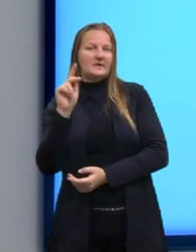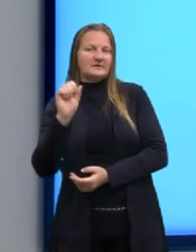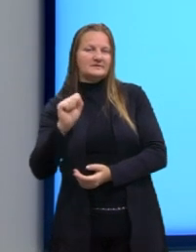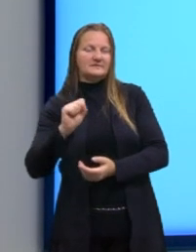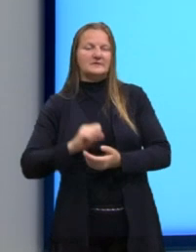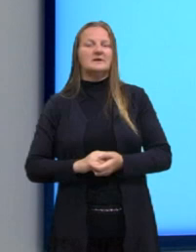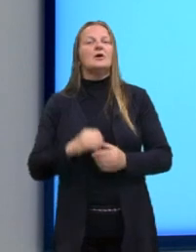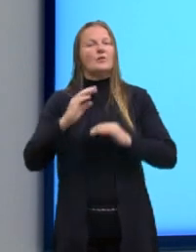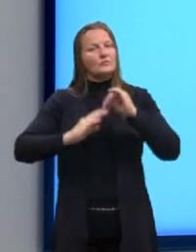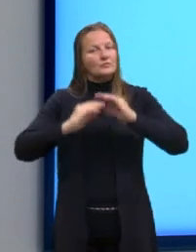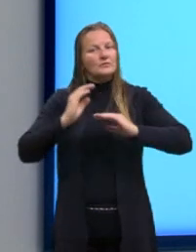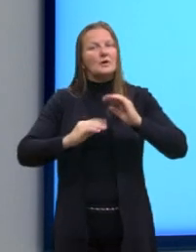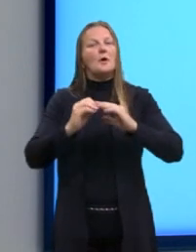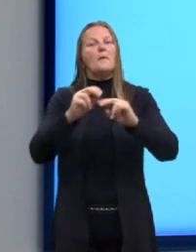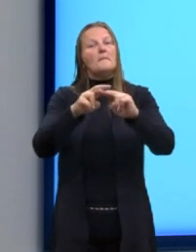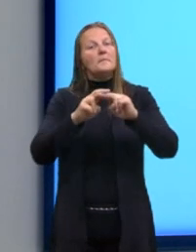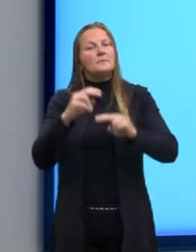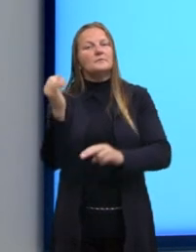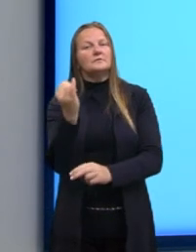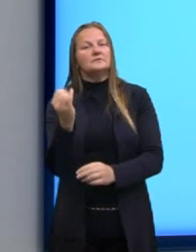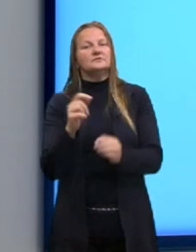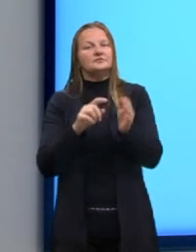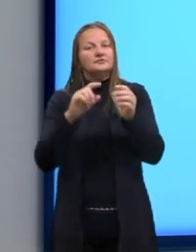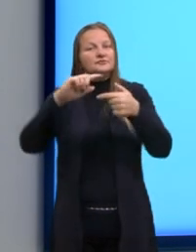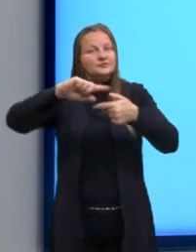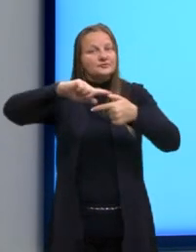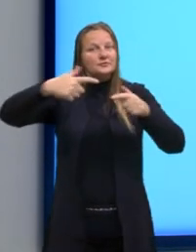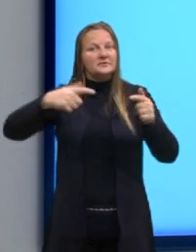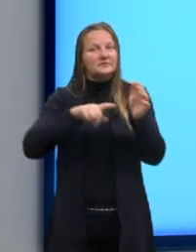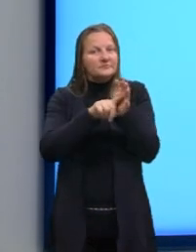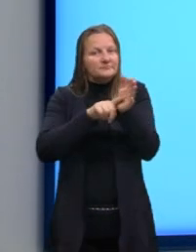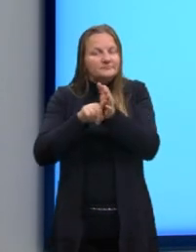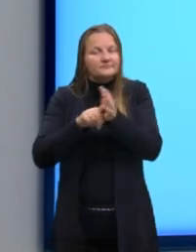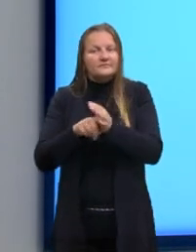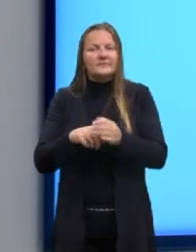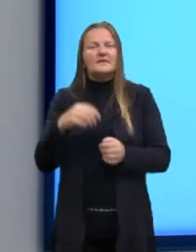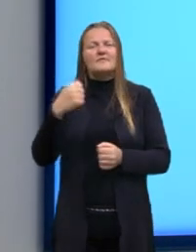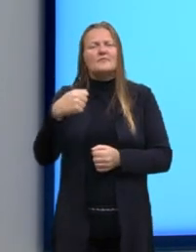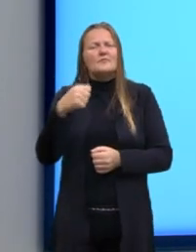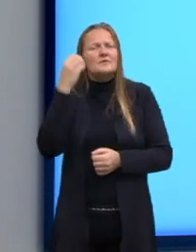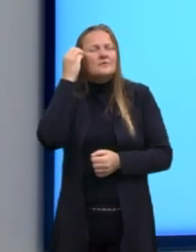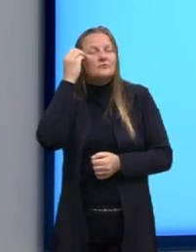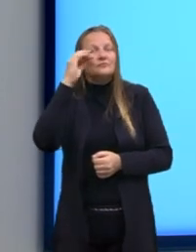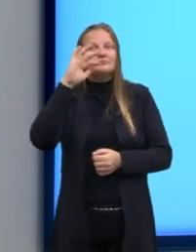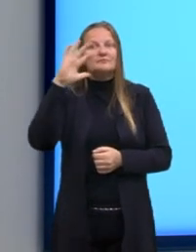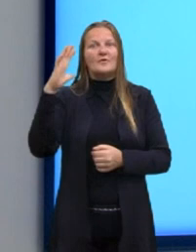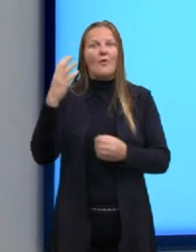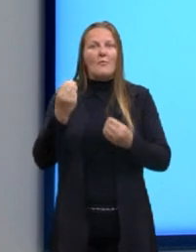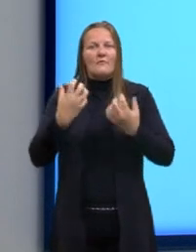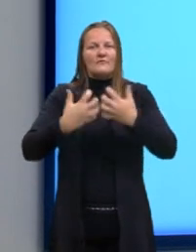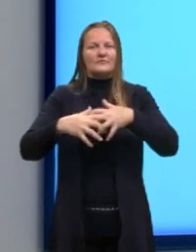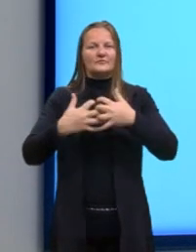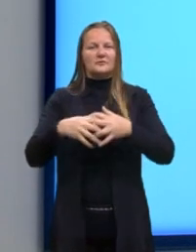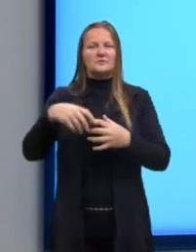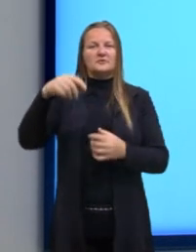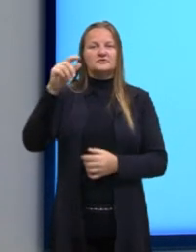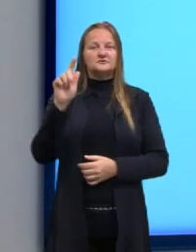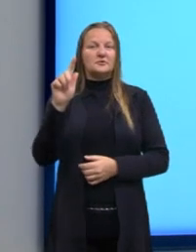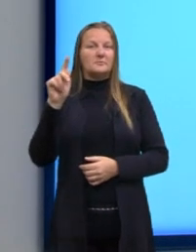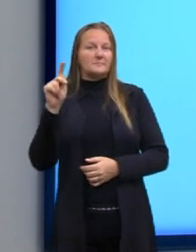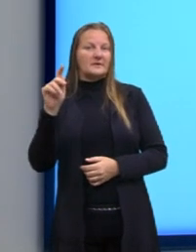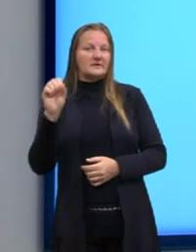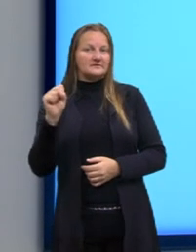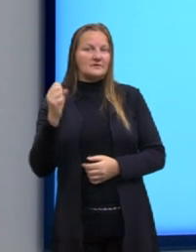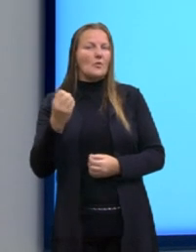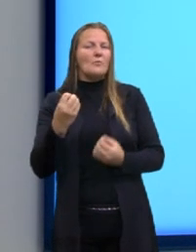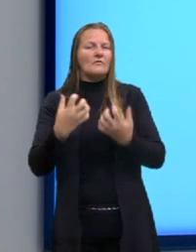aplicações da geometria analítica. E aqui para a gente entender um pouquinho como que funciona o GPS. O